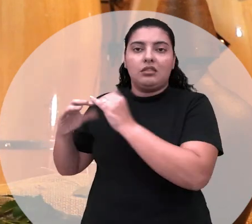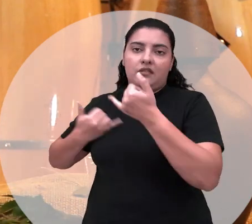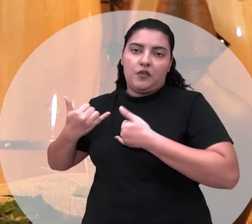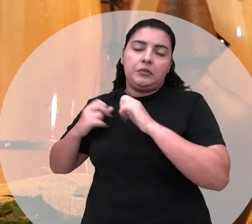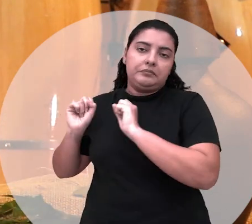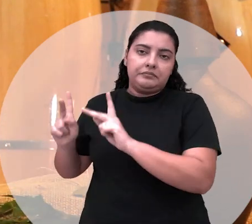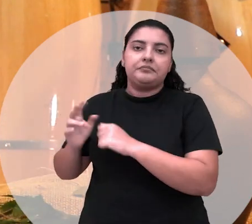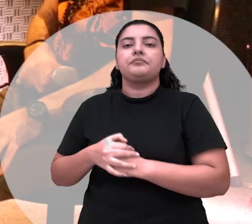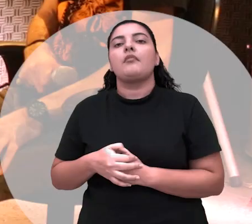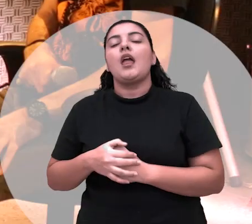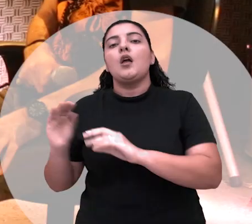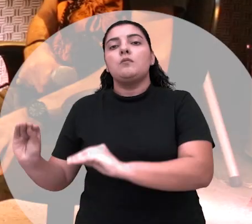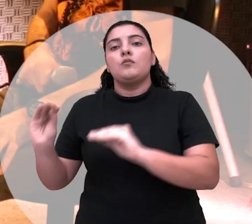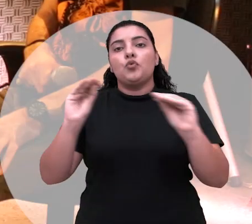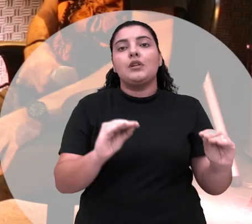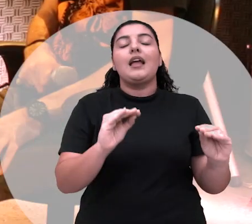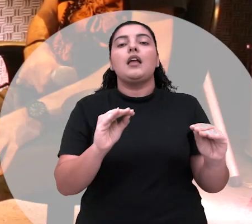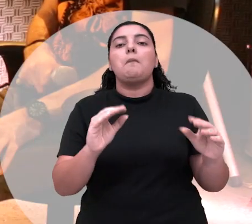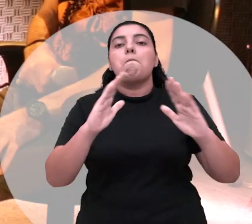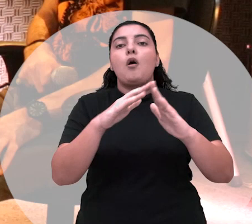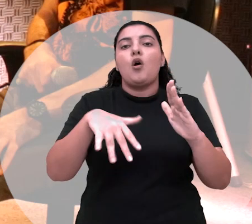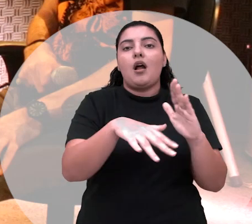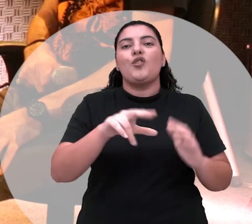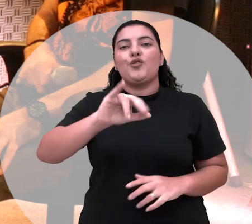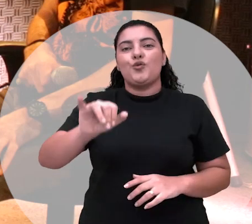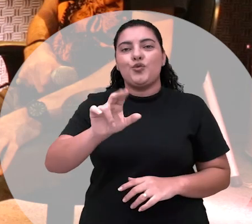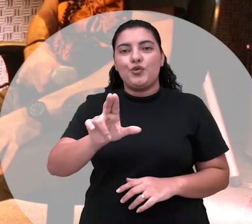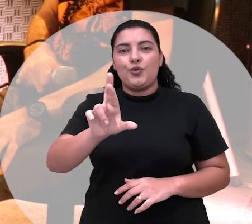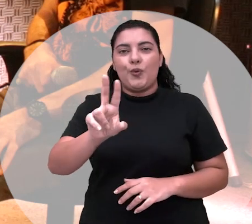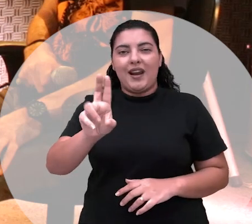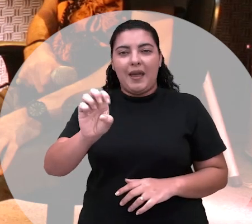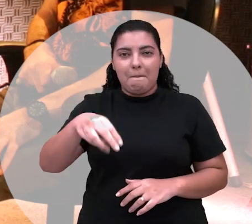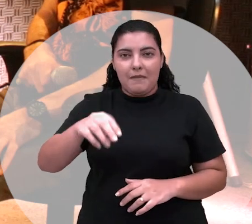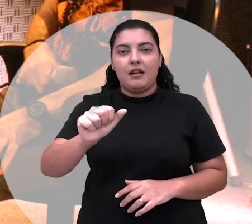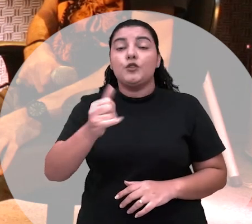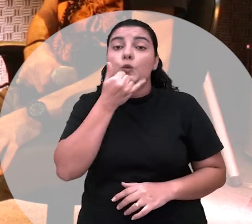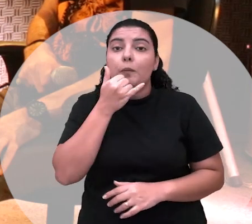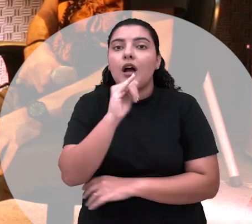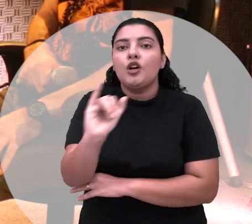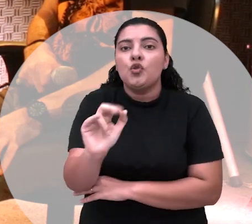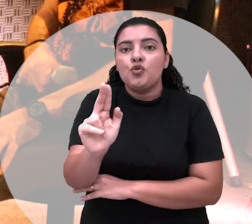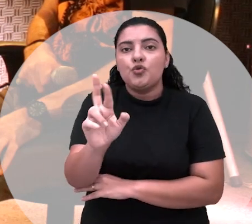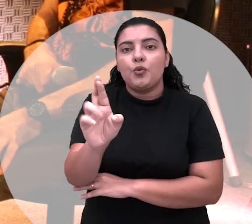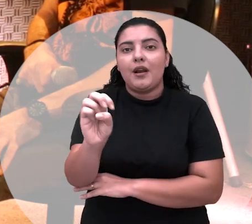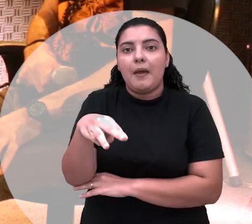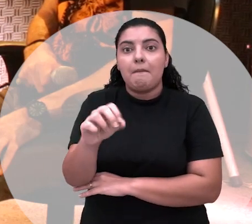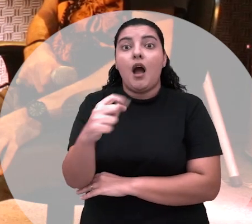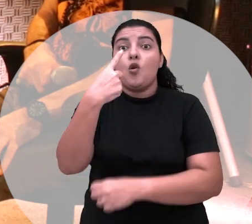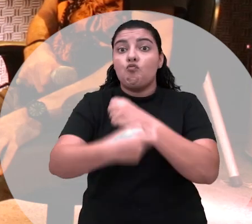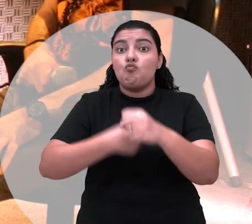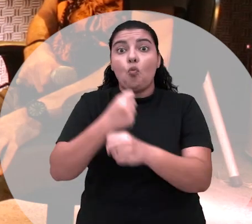E dali eu me mudei, fui morar na Jurema. Durante um ano, Eduardo e Isabel, eu me mudei três vezes,